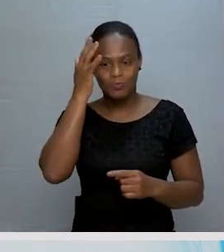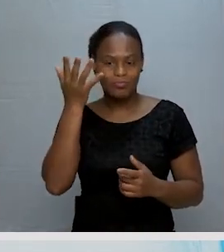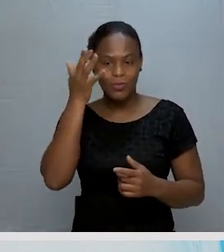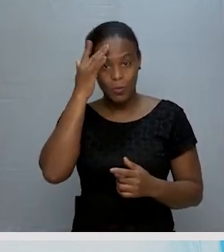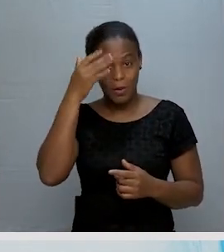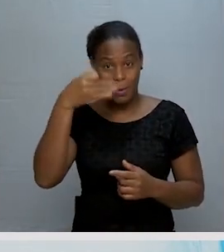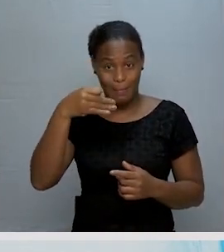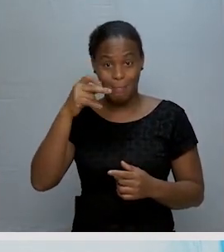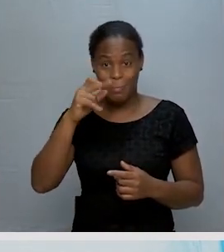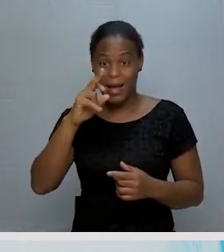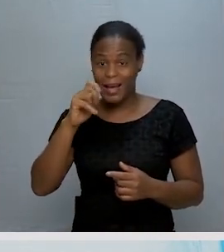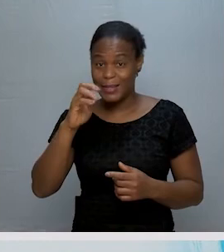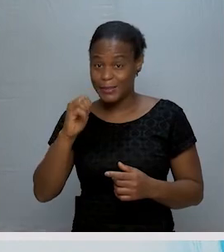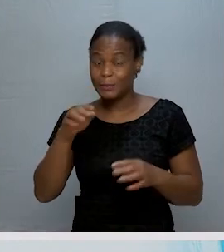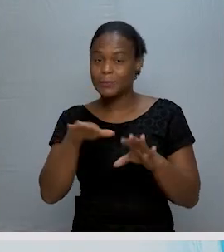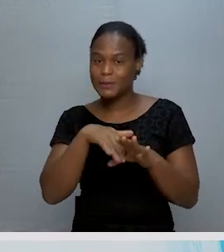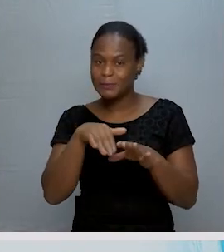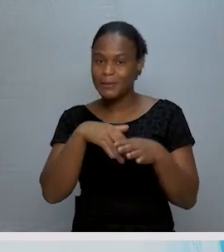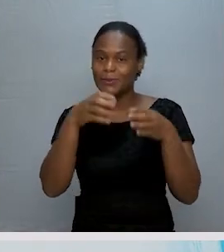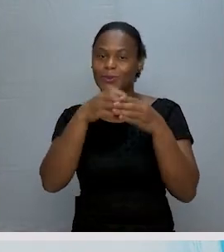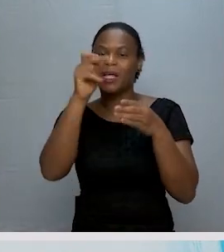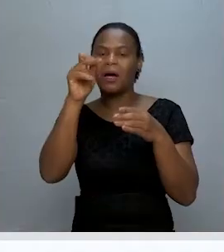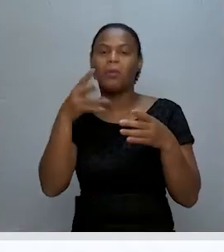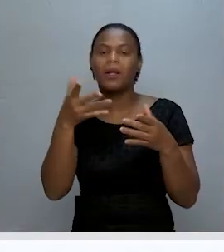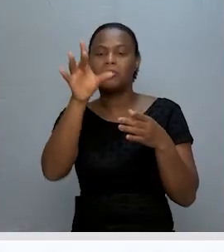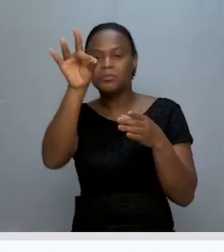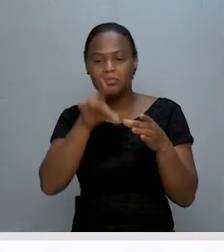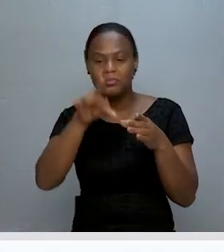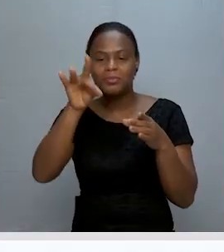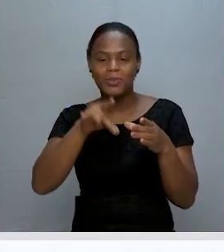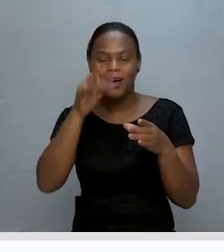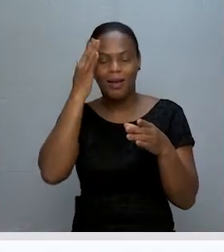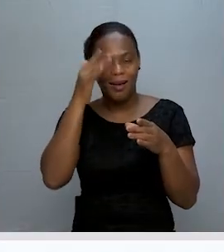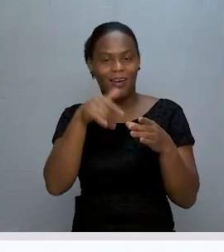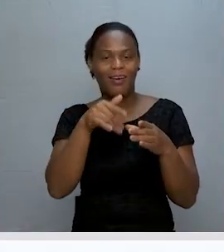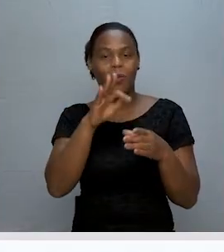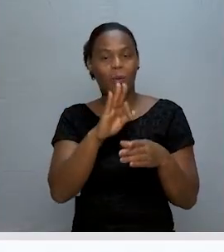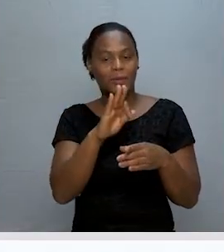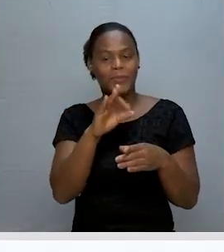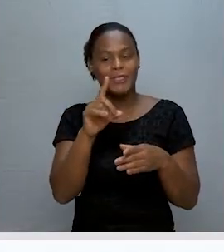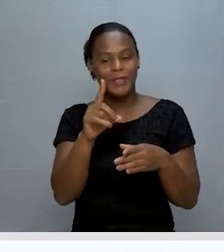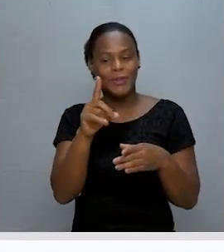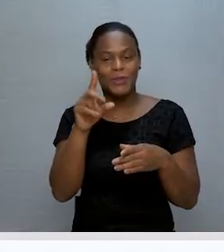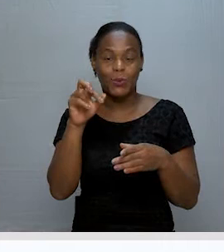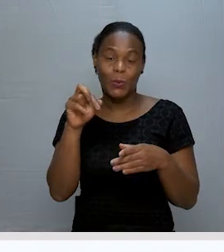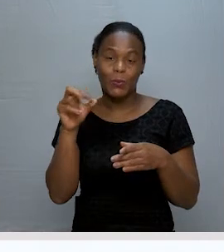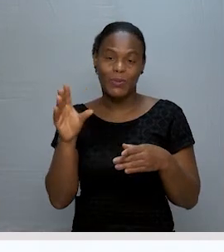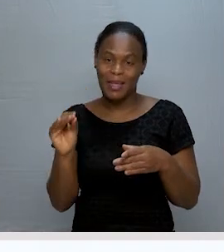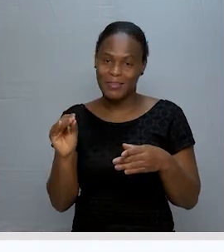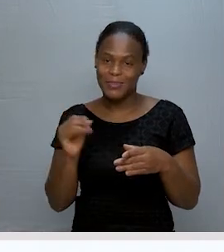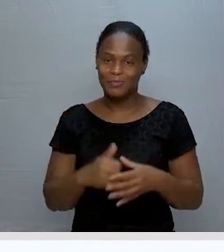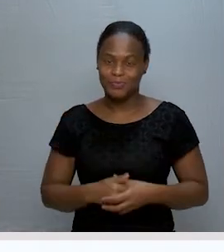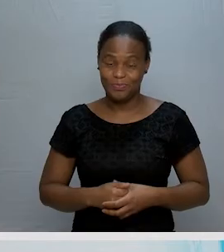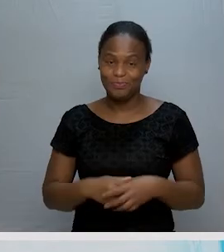Números pares que pertencem ao conjunto A. São esses números. 4, 6, 8